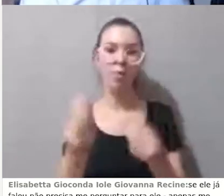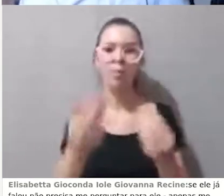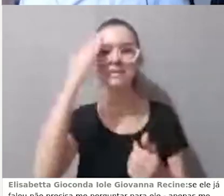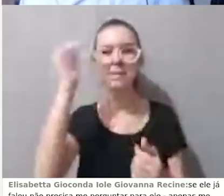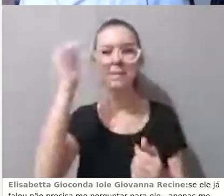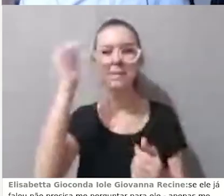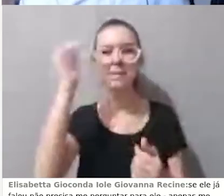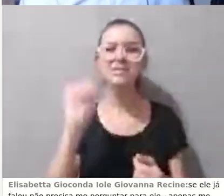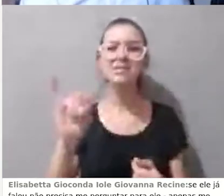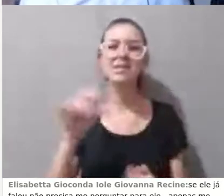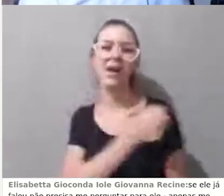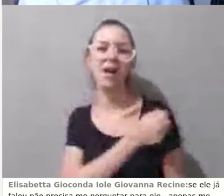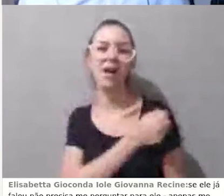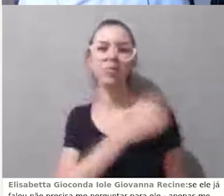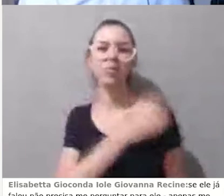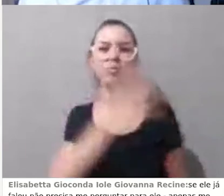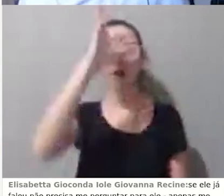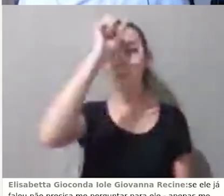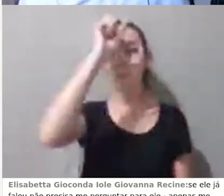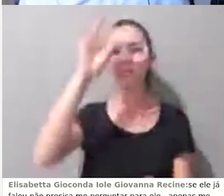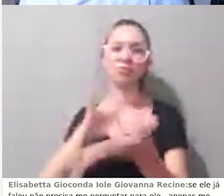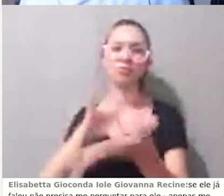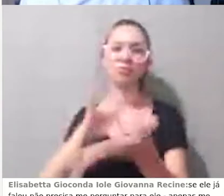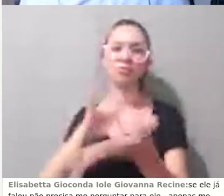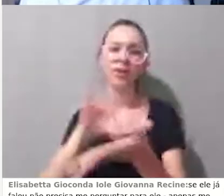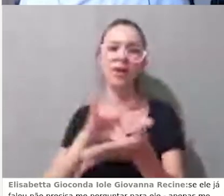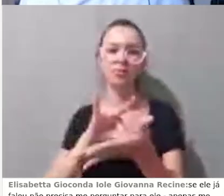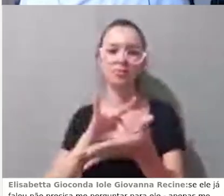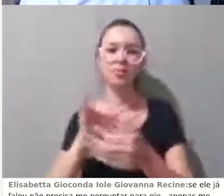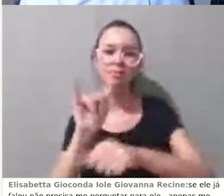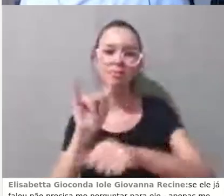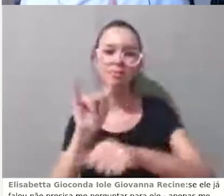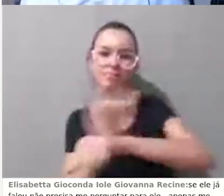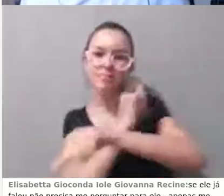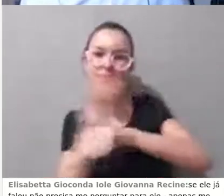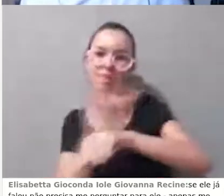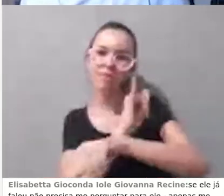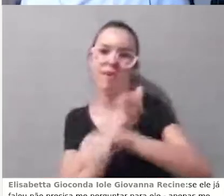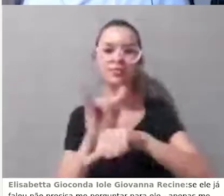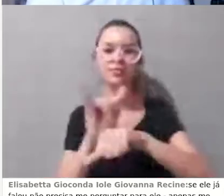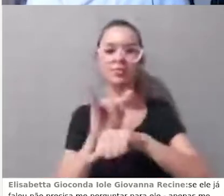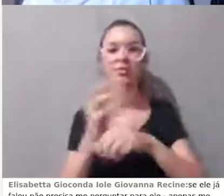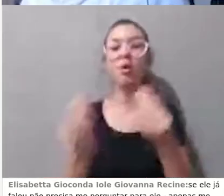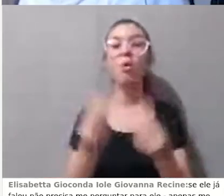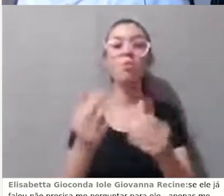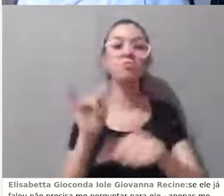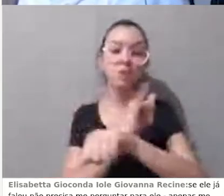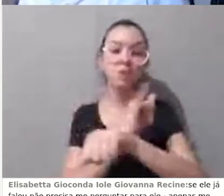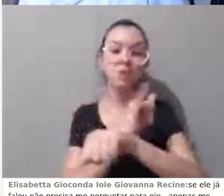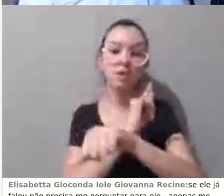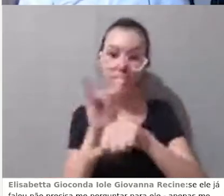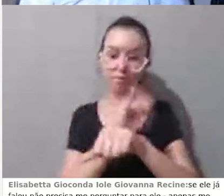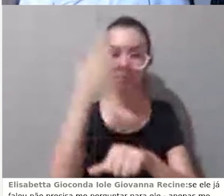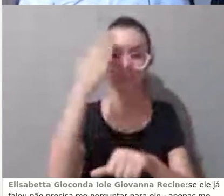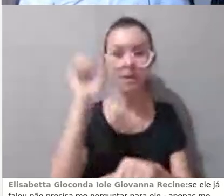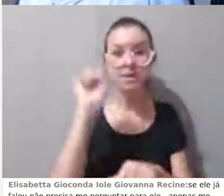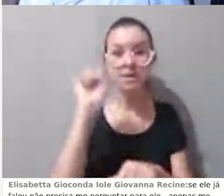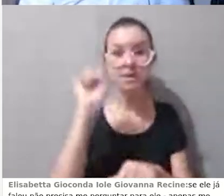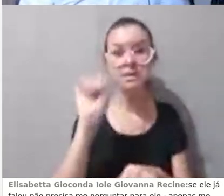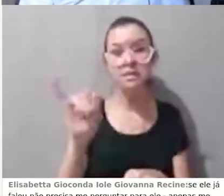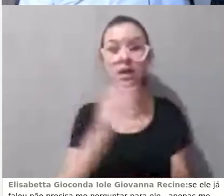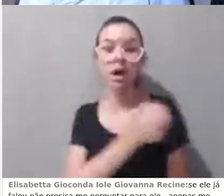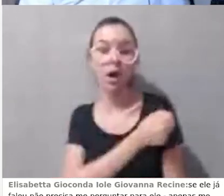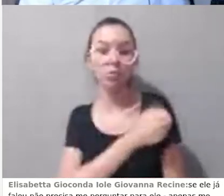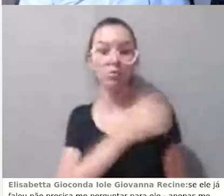preciso lançar a mão de outros artifícios para que eu possa interagir com esses alunos. A aba